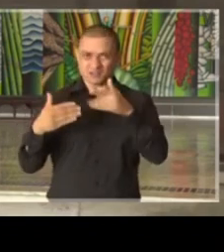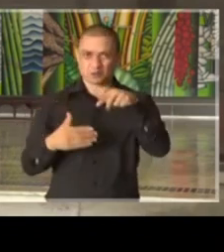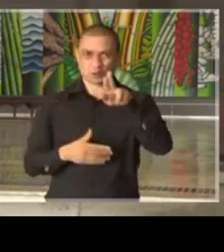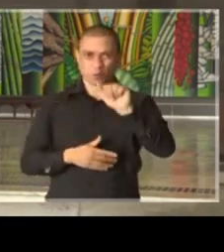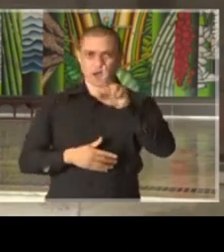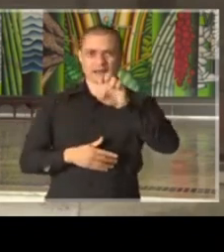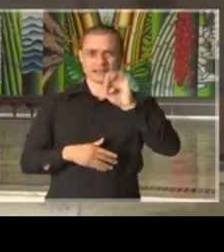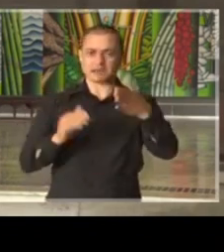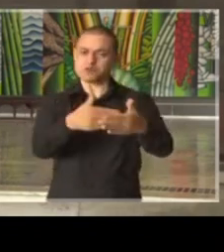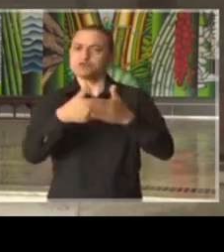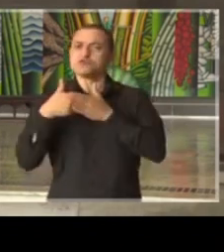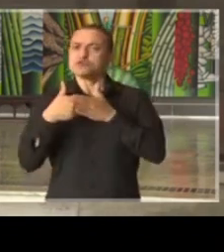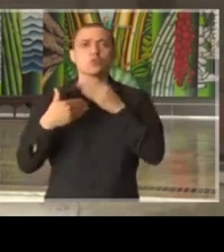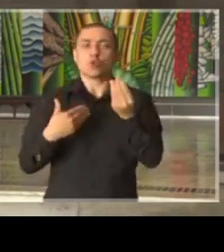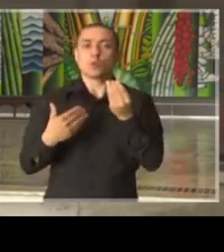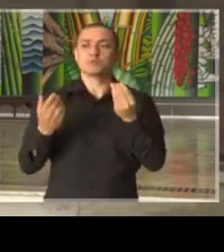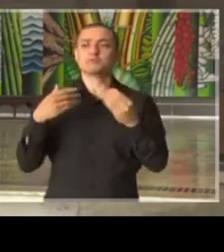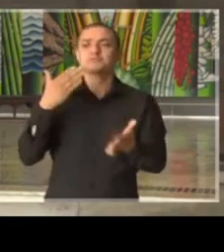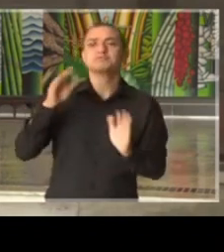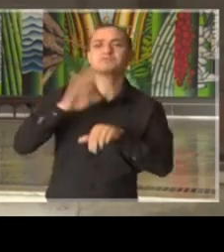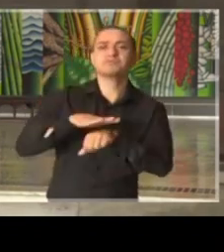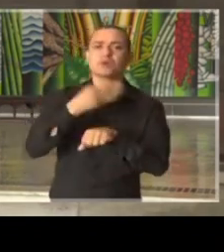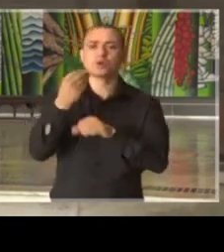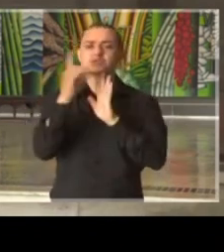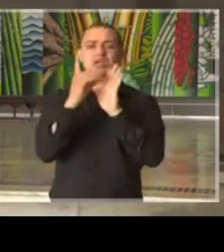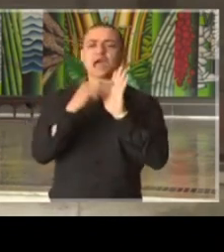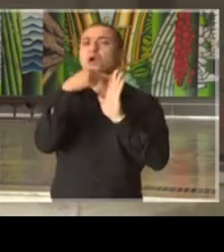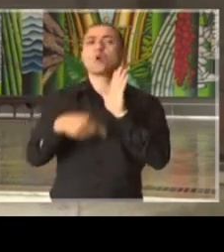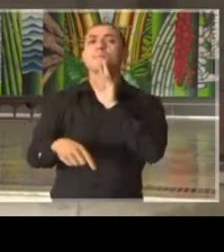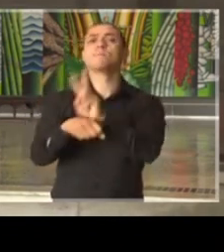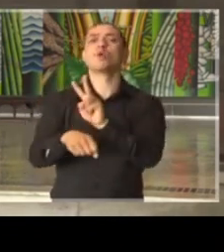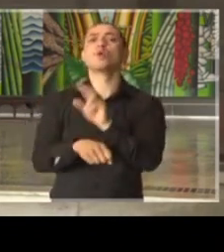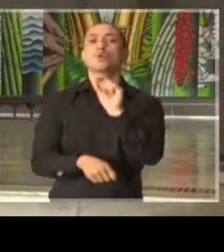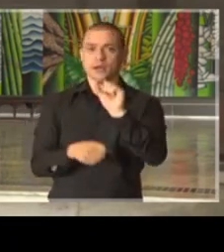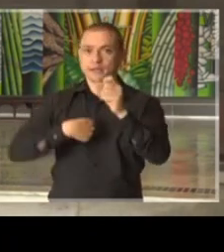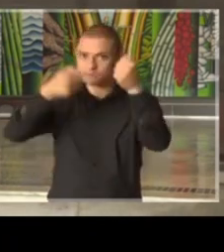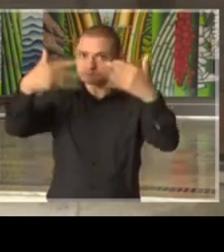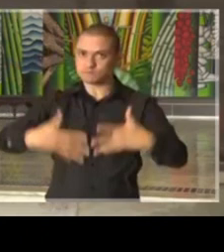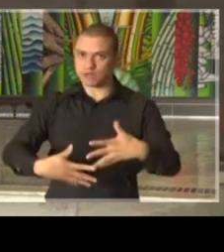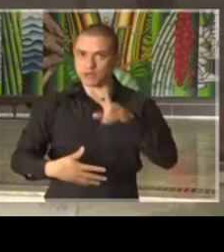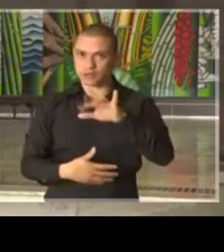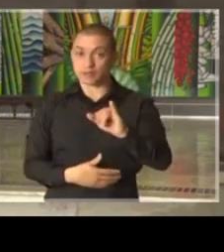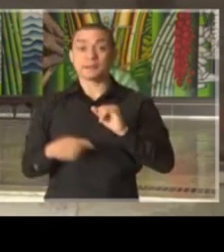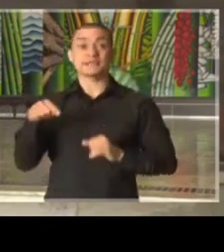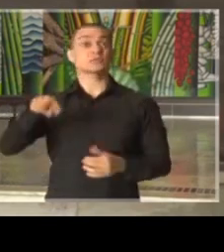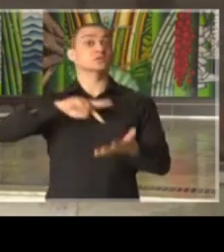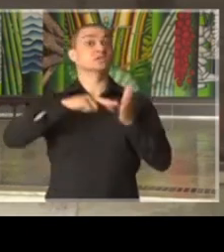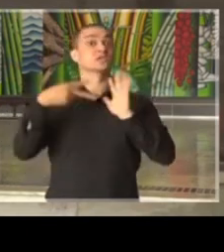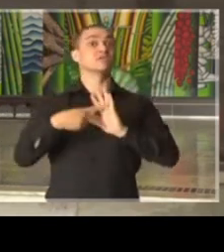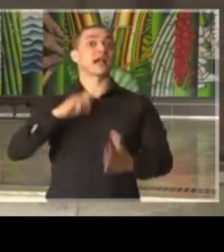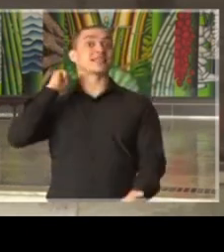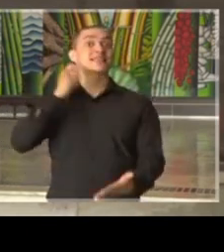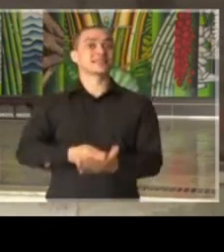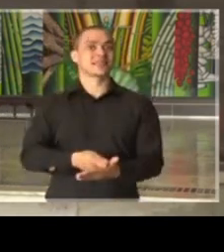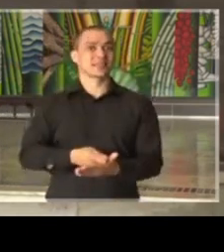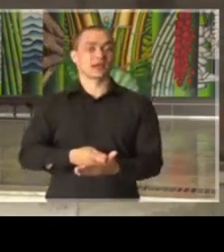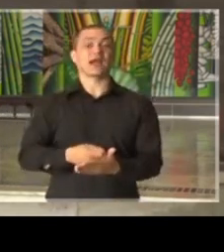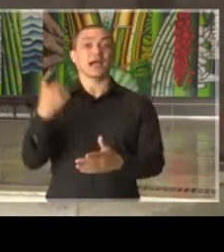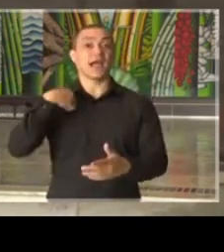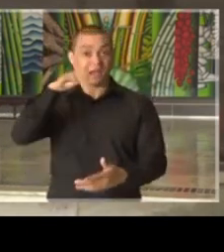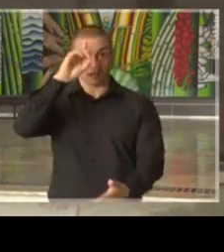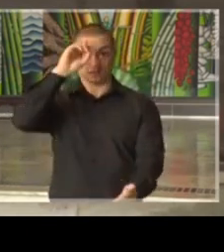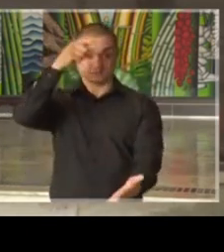determina, o que ela faz e o que ela protege. Isso implica na determinação, repito, na